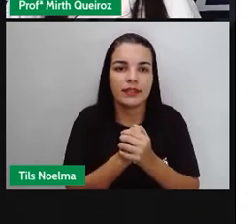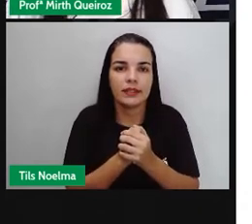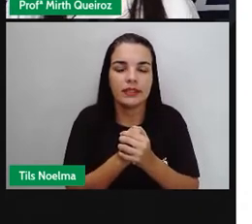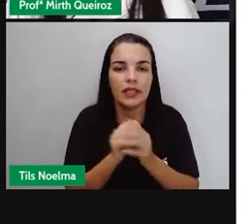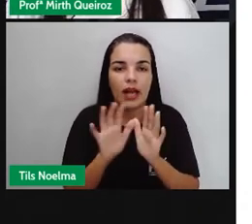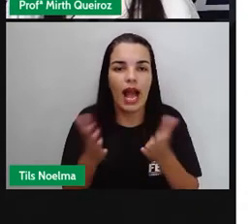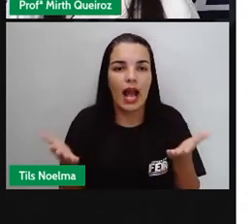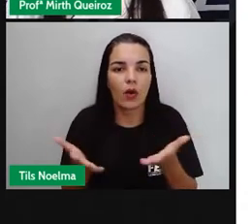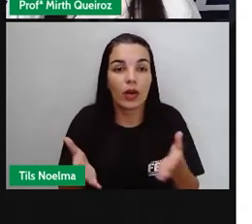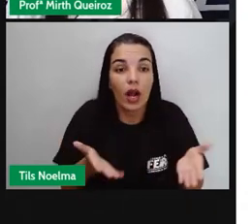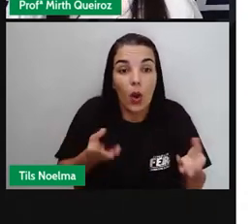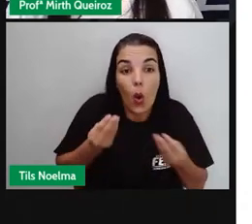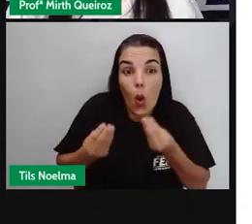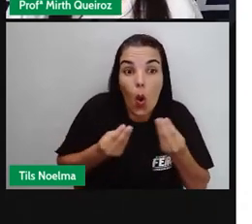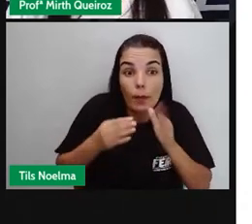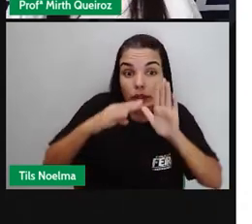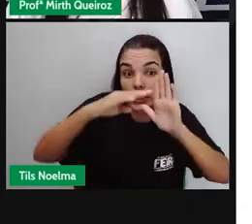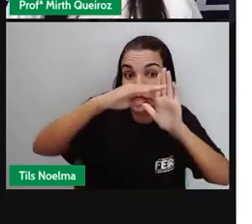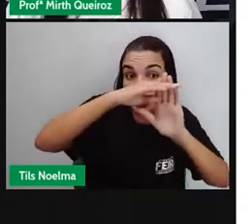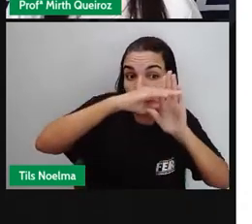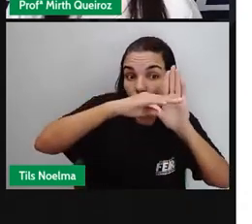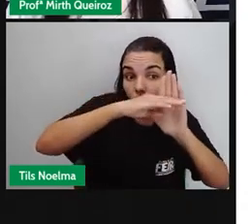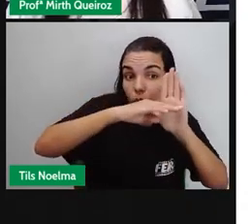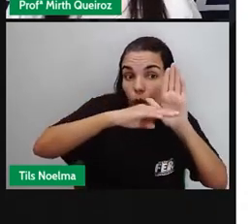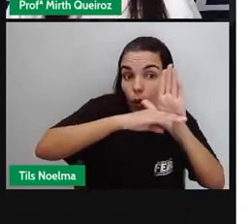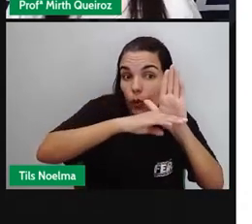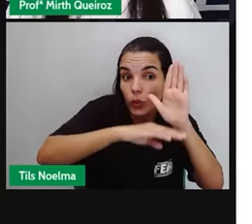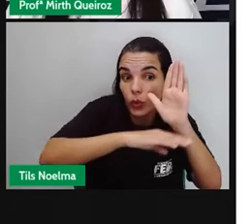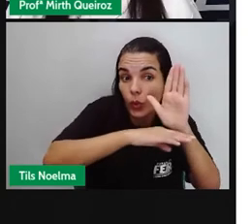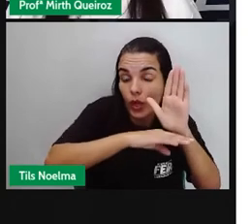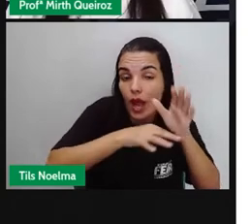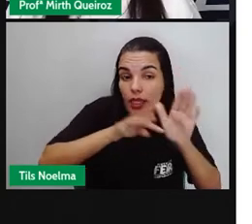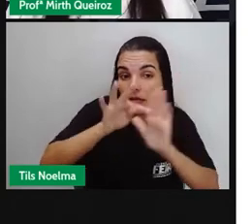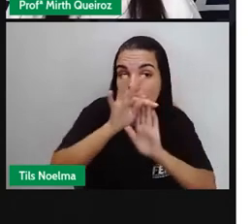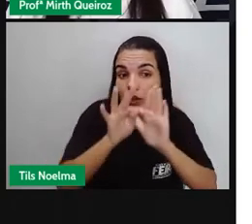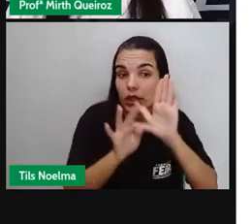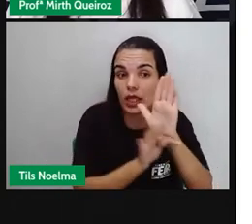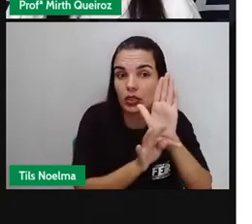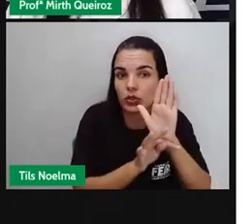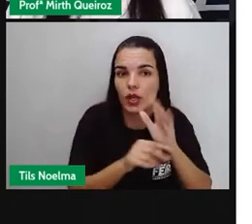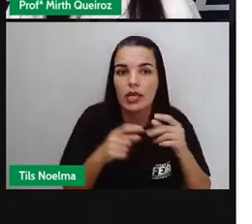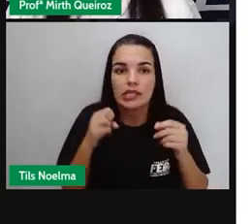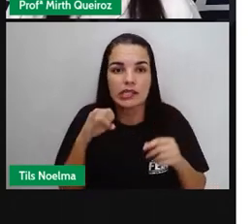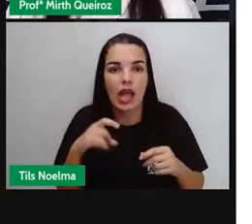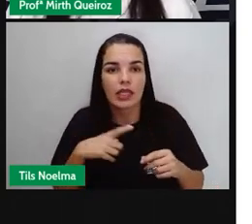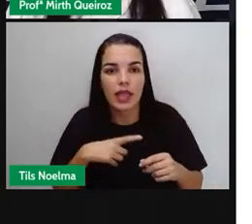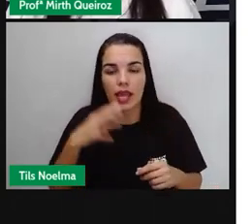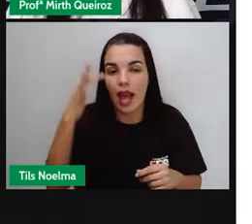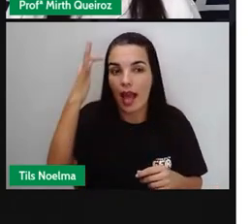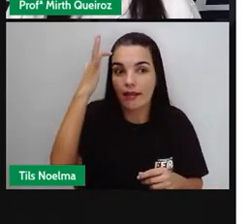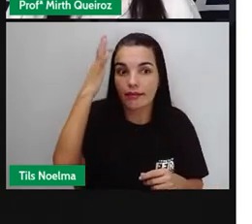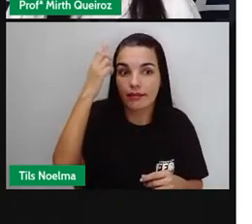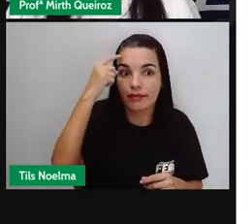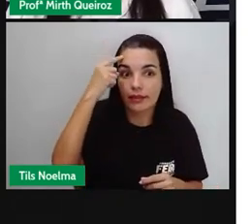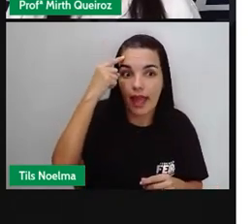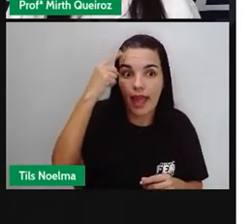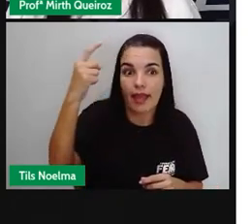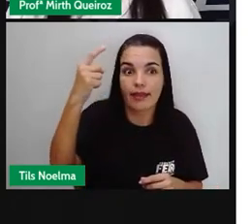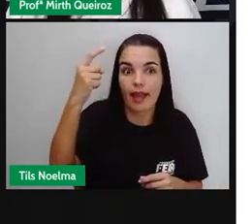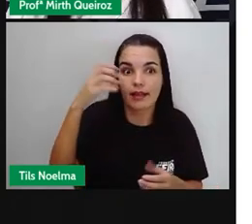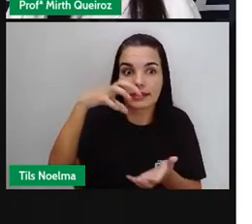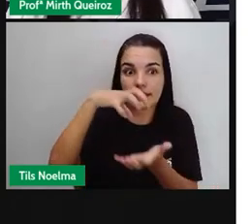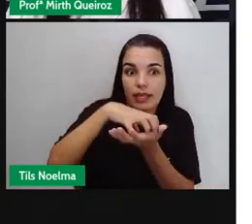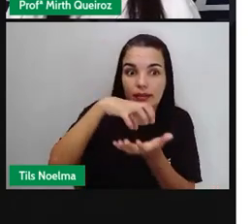Quanto à estrutura, observe. Se há uma ideia central que norteia o texto. Ou um conflito